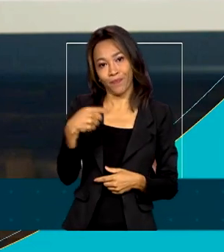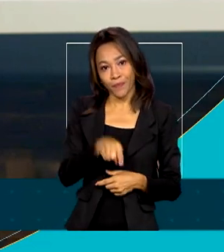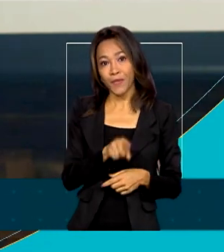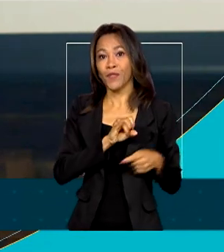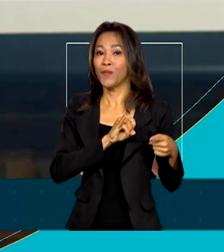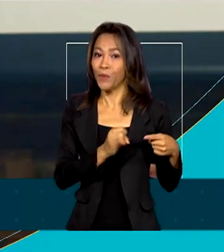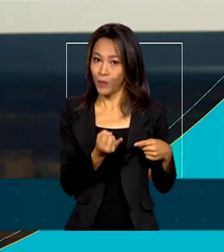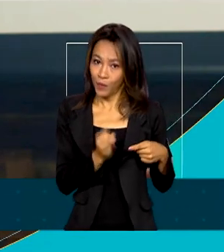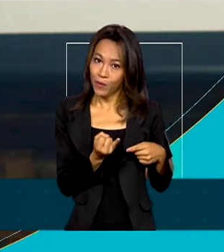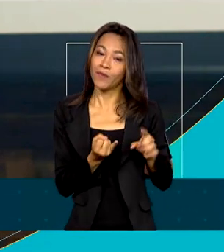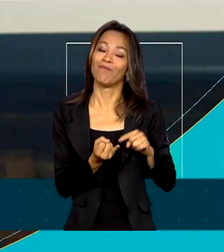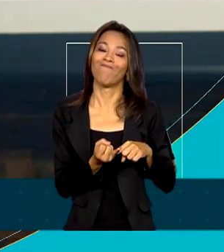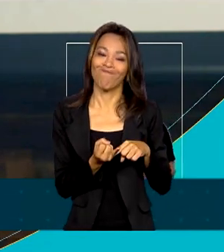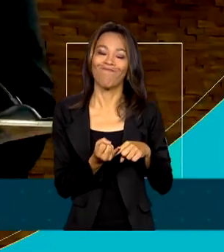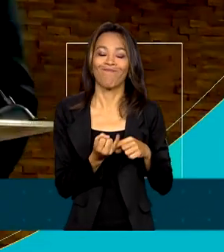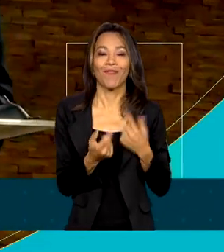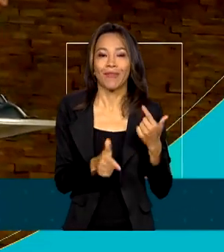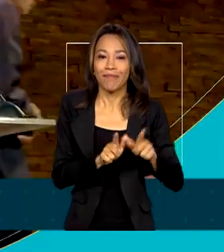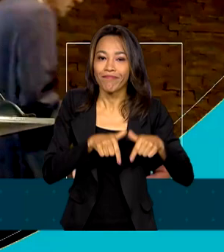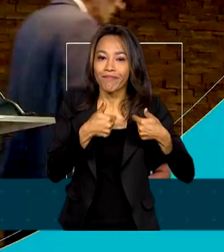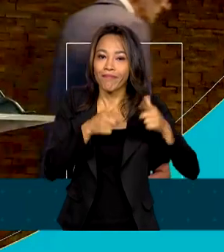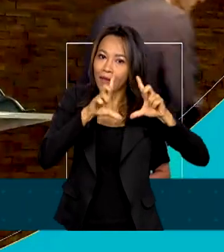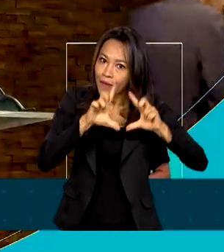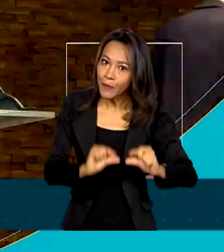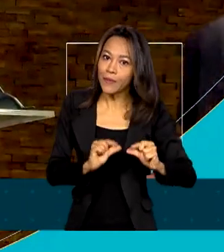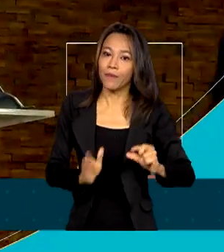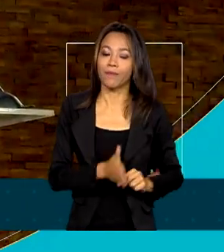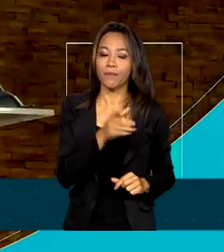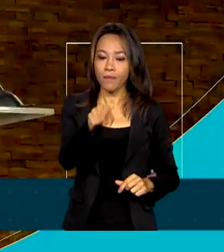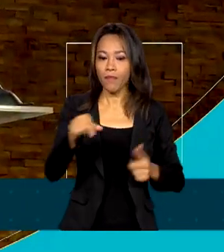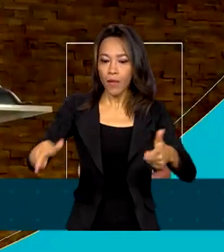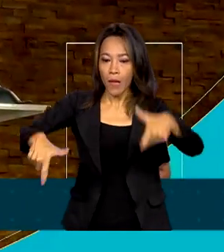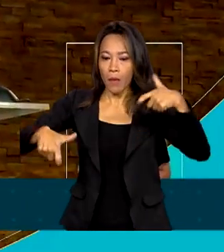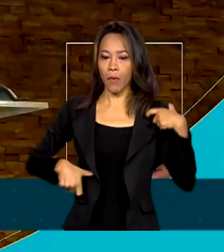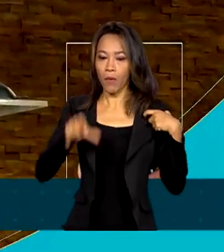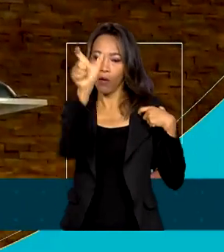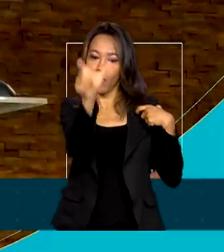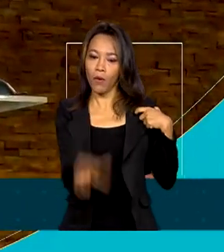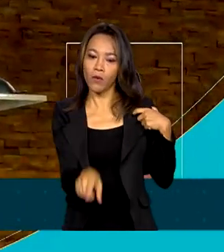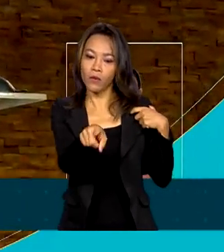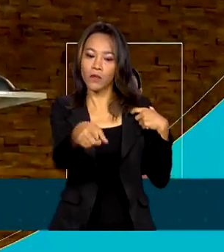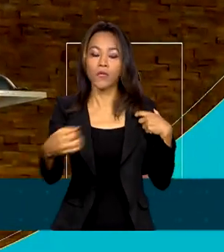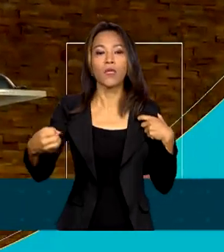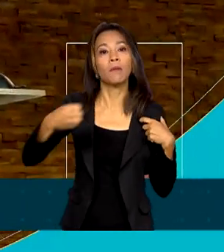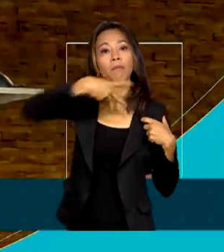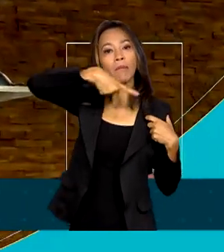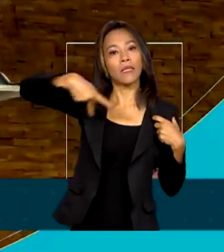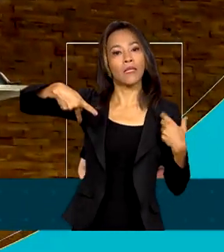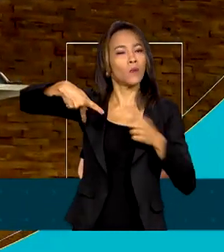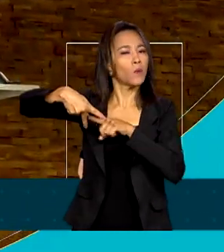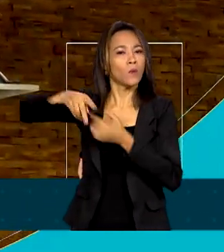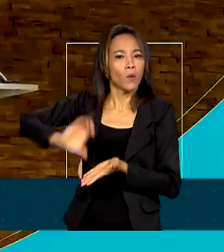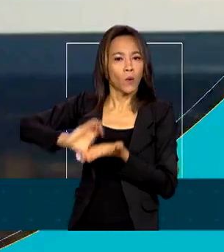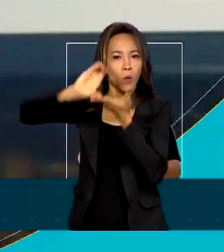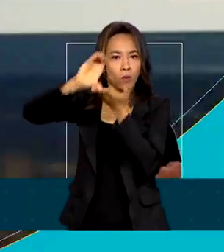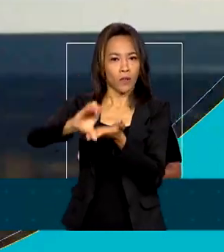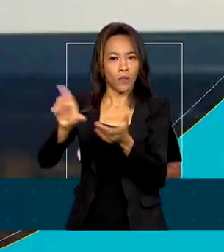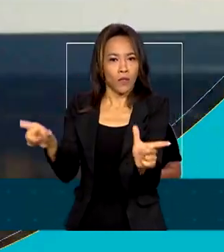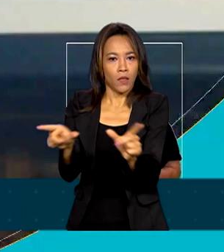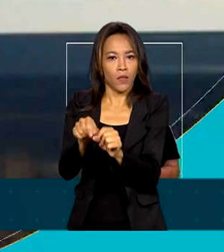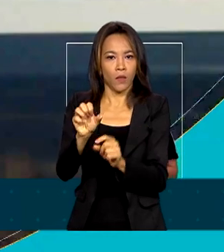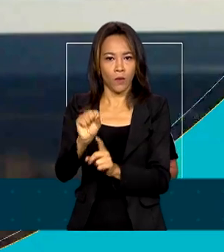trabalhar para baixar. Durante a posse de Wagner Freitas de Moraes na presidência do Conselho Nacional do SESI,